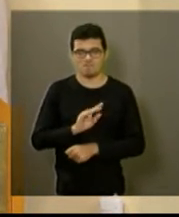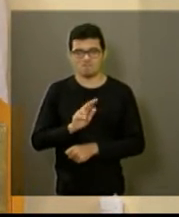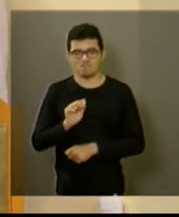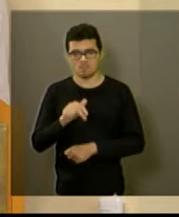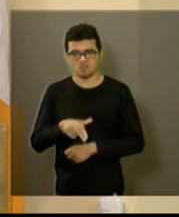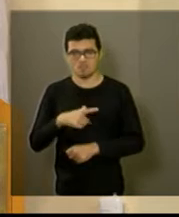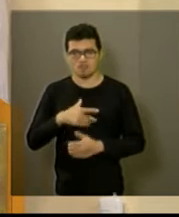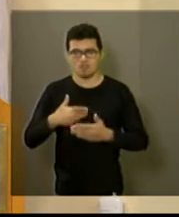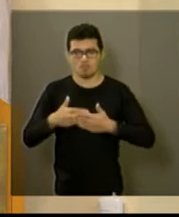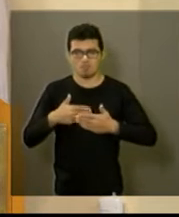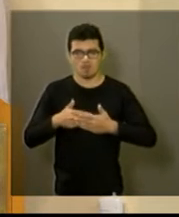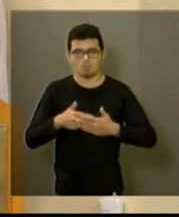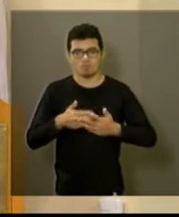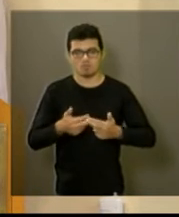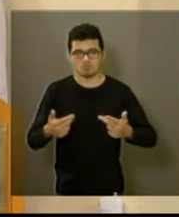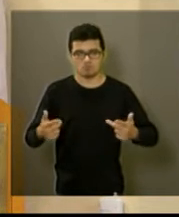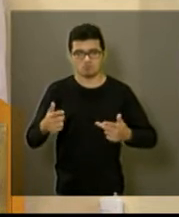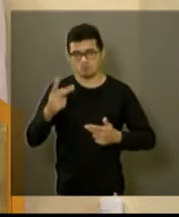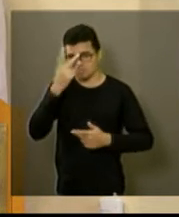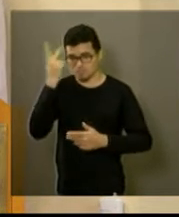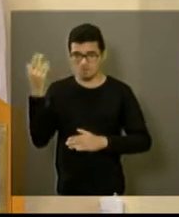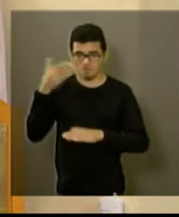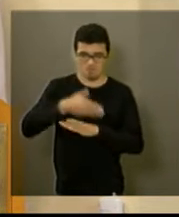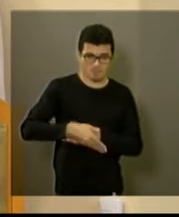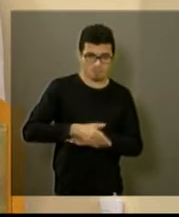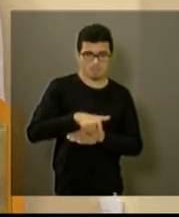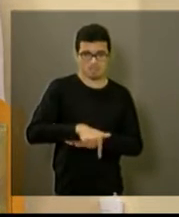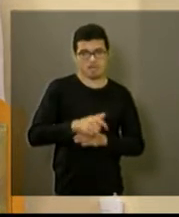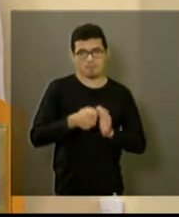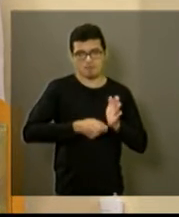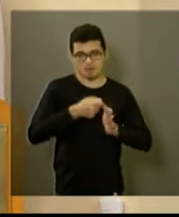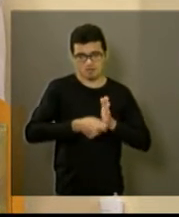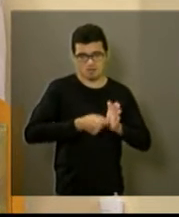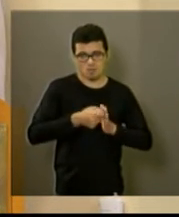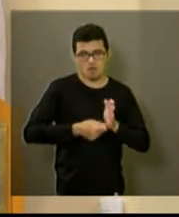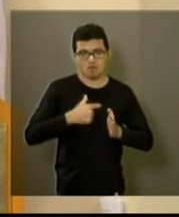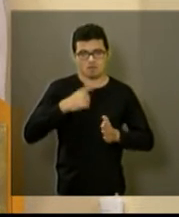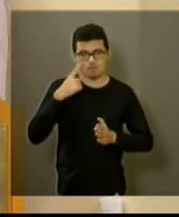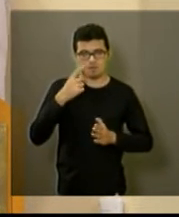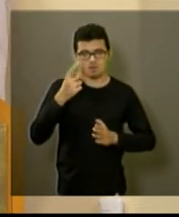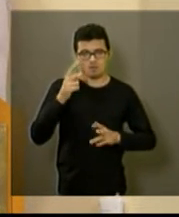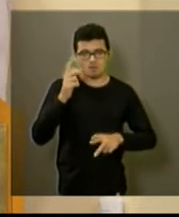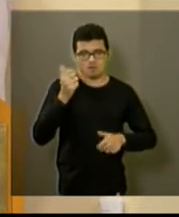Ribeirão Preto, as meninas de Ribeirão vêm para cá trazer os relatórios que estão sendo apurados também.